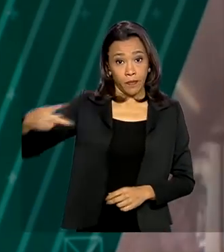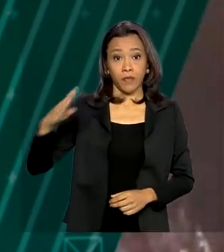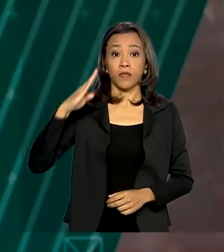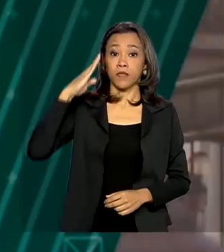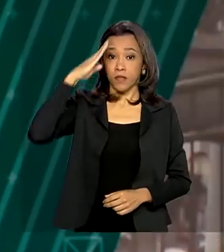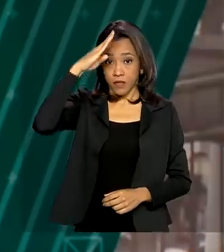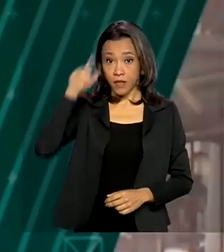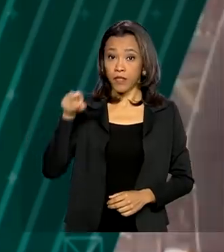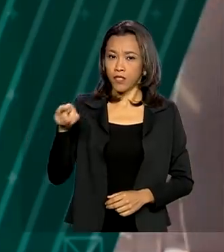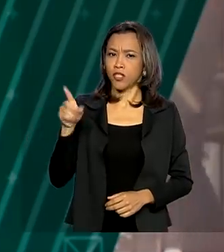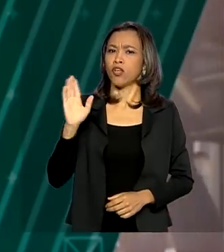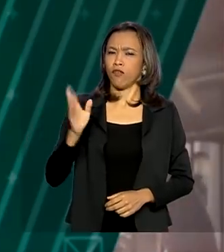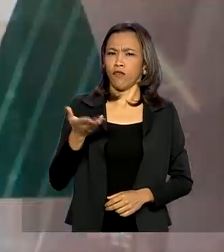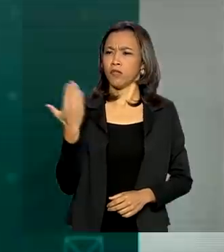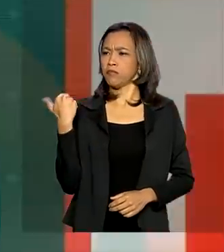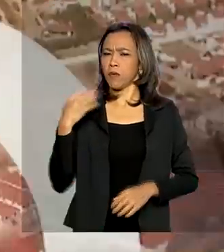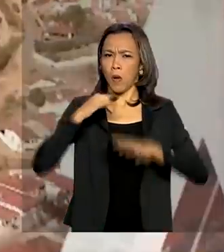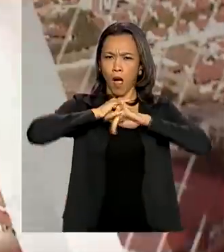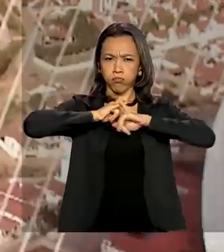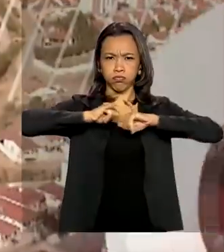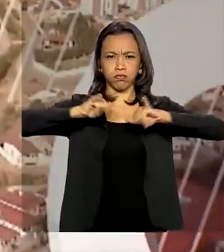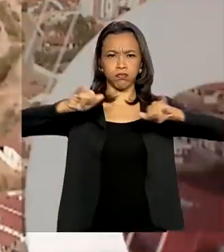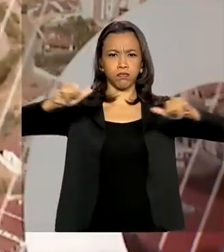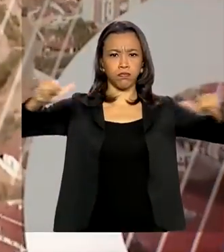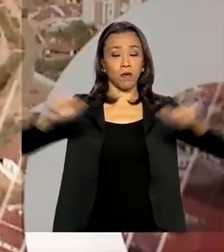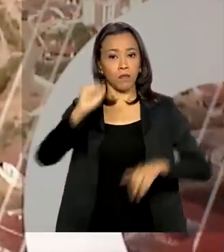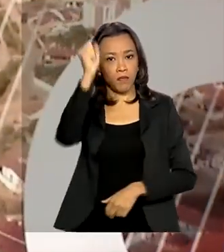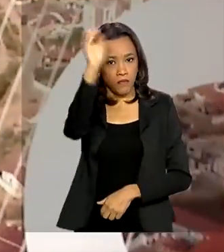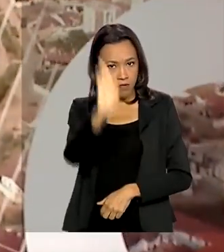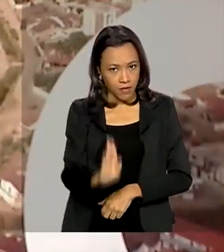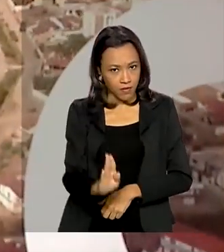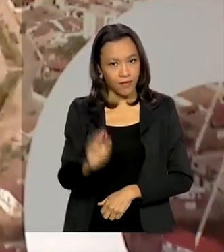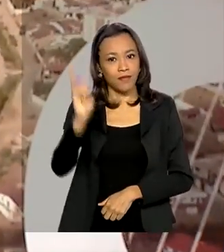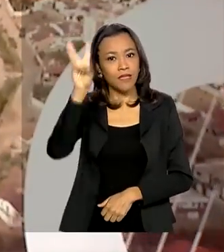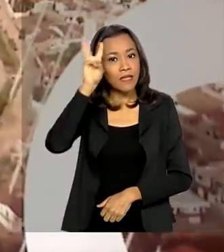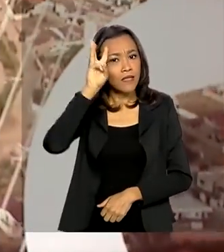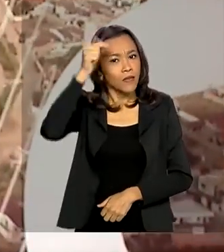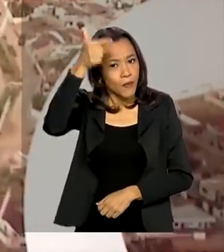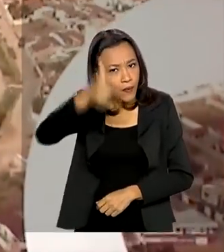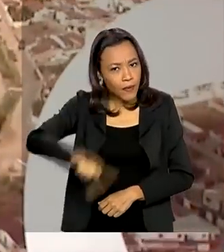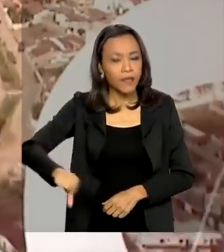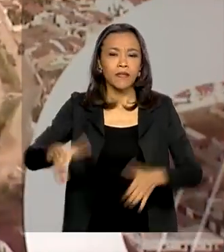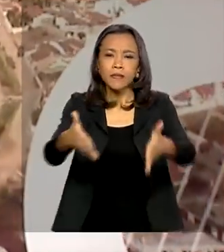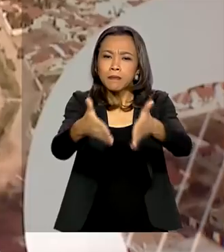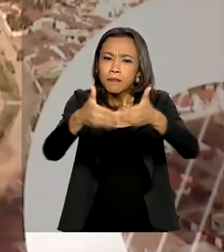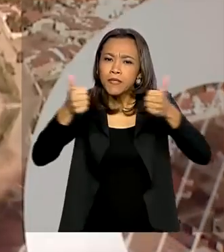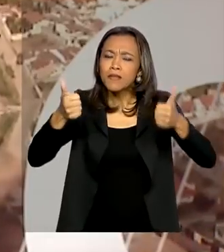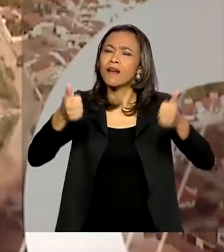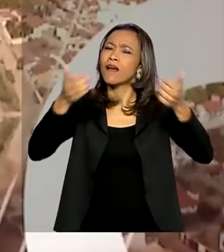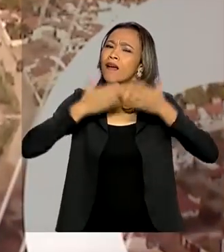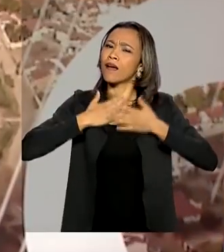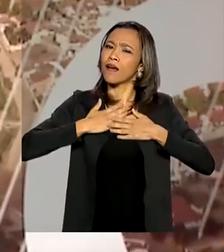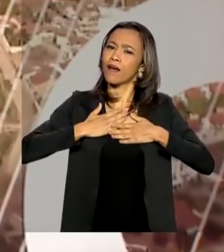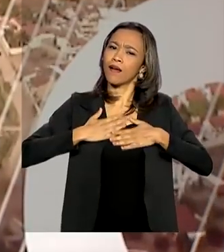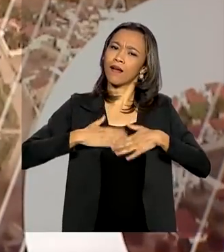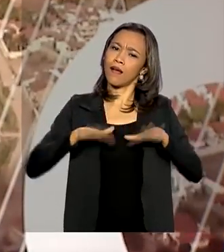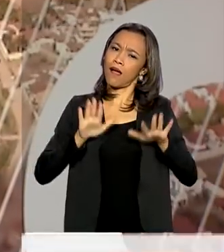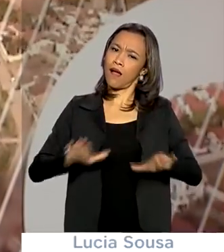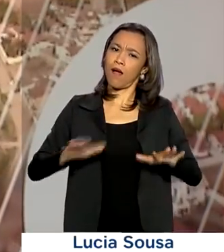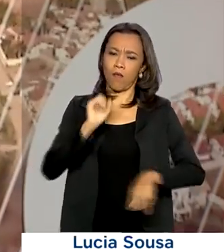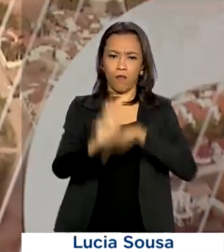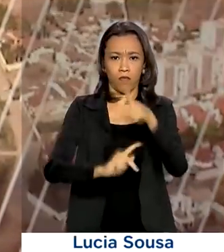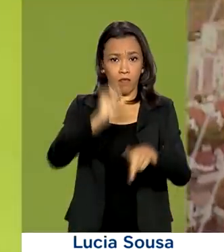Jair Bolsonaro fez um pronunciamento à nação nesta terça-feira. Mais uma vez pediu calma aos brasileiros e